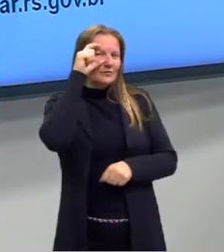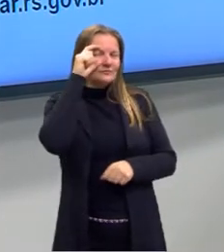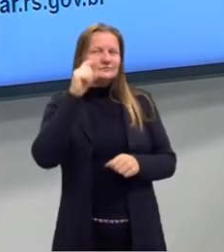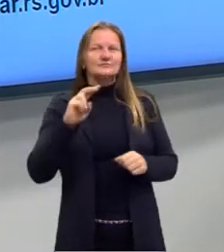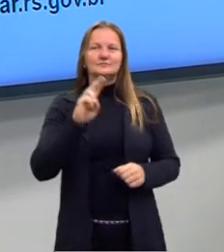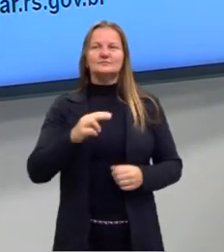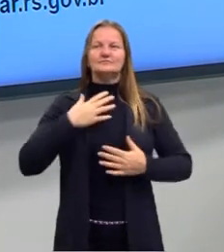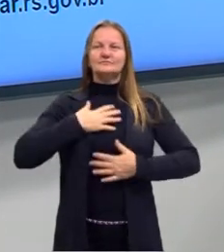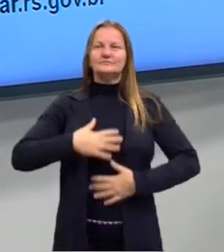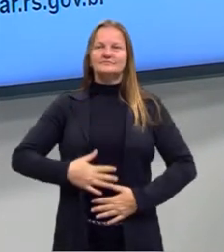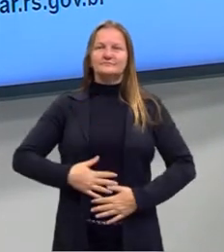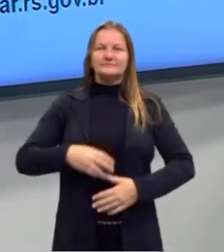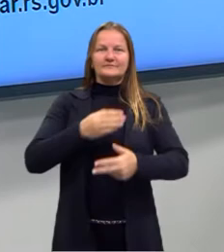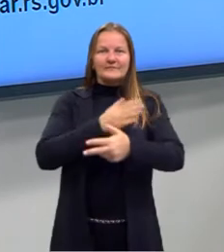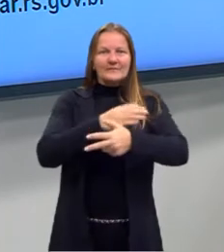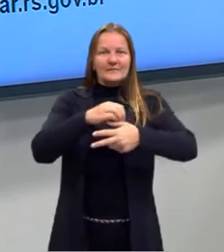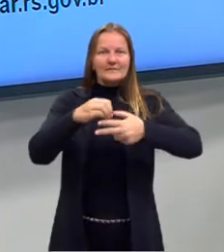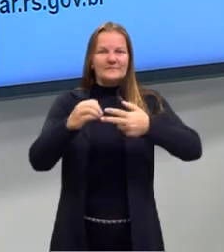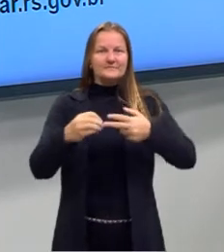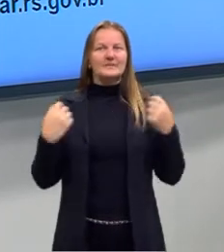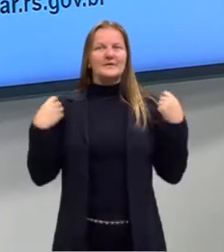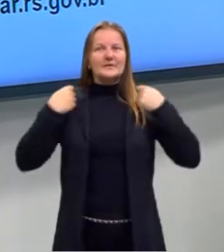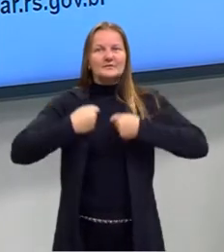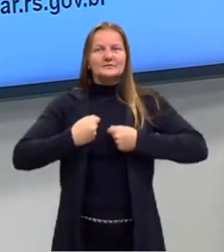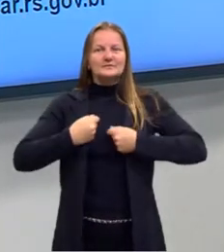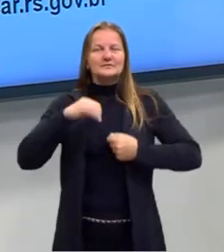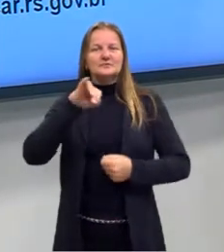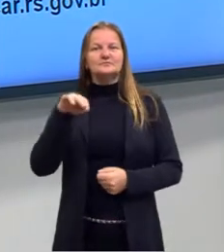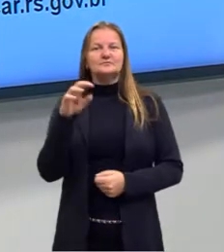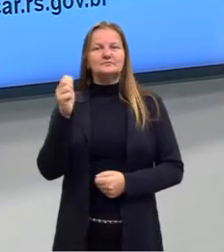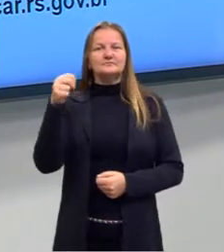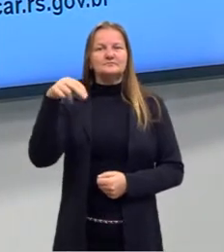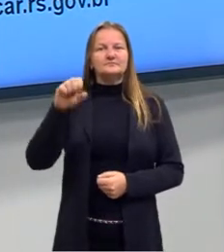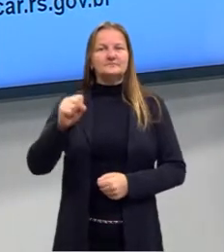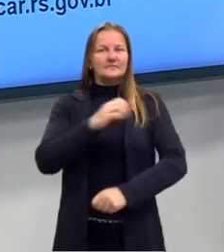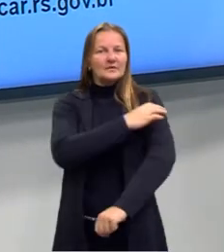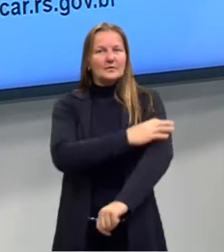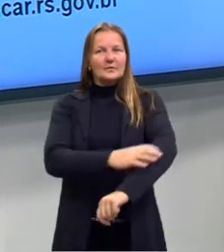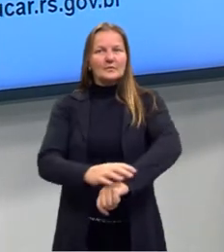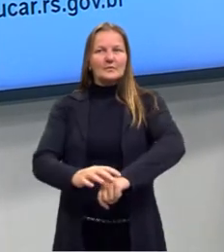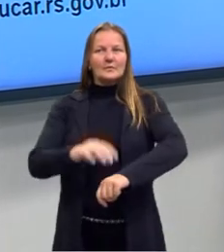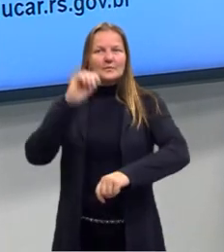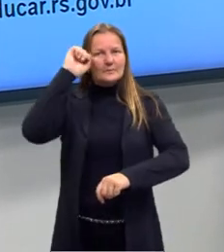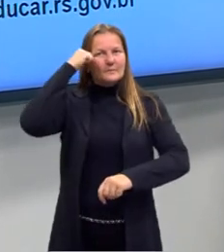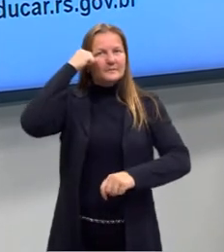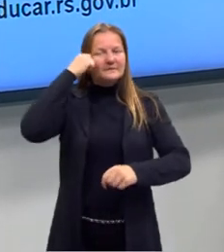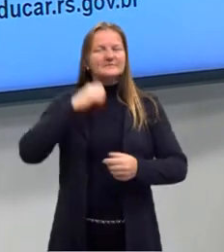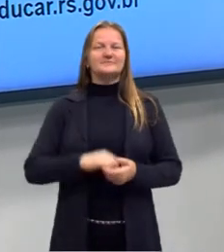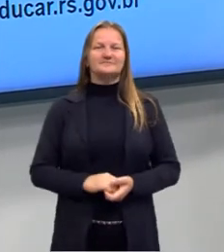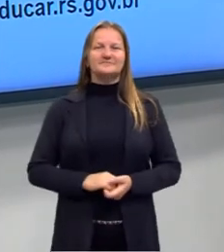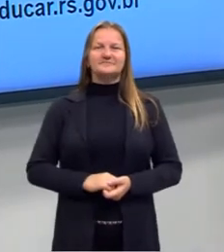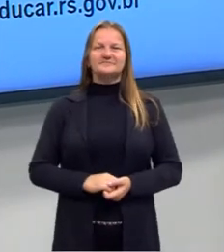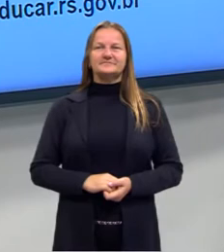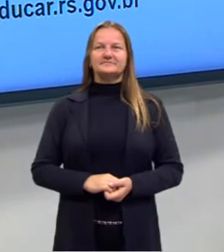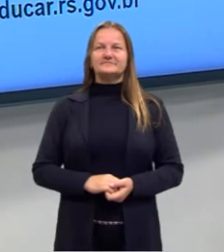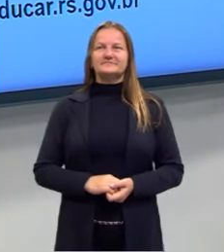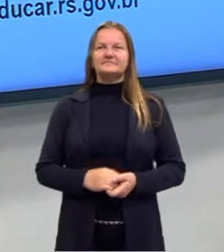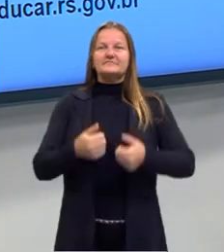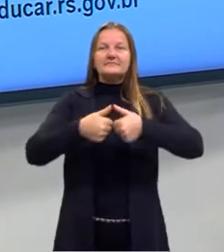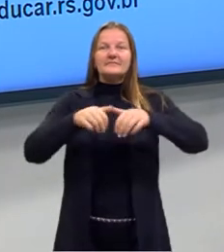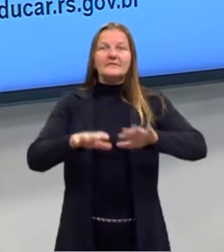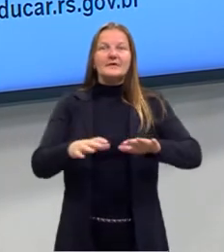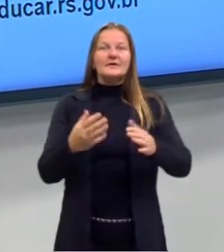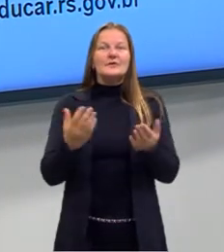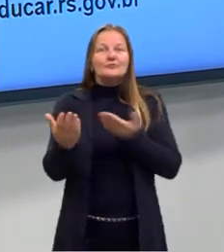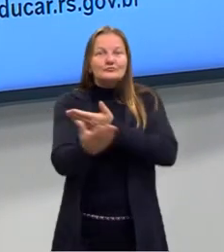utilizando a camiseta do pré-enem e uma jaqueta jeans com as mangas em moletom pretas. Então, estamos aqui para